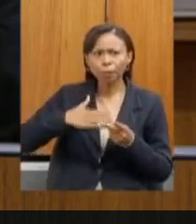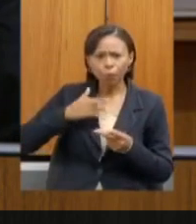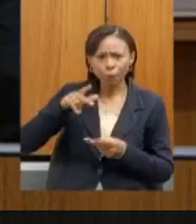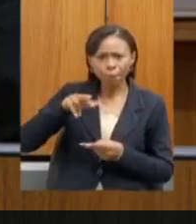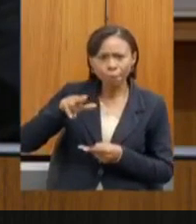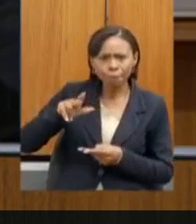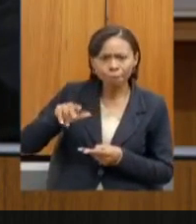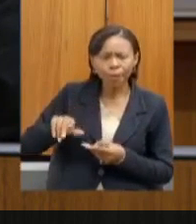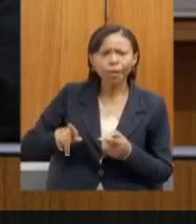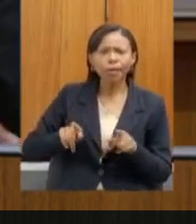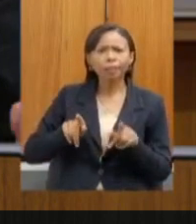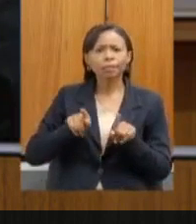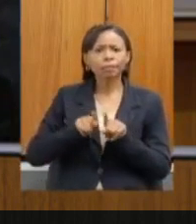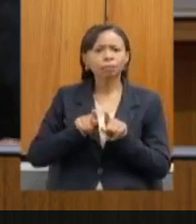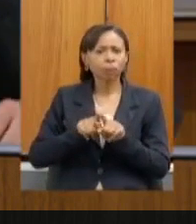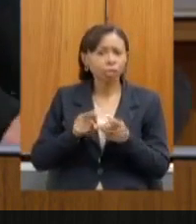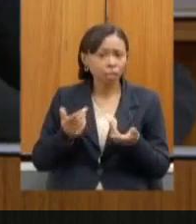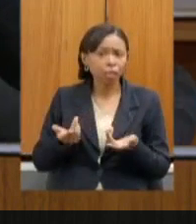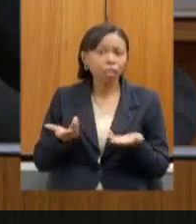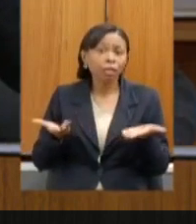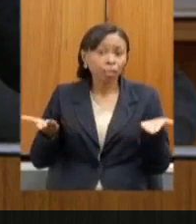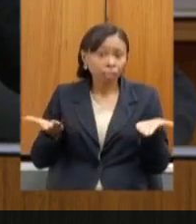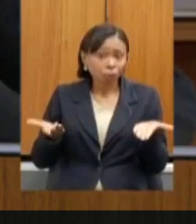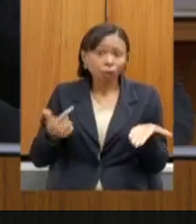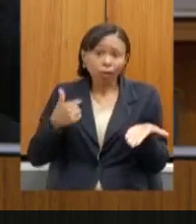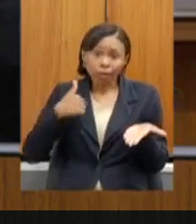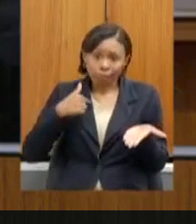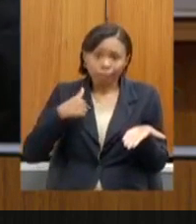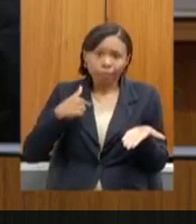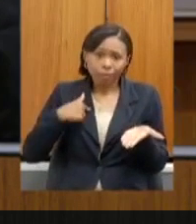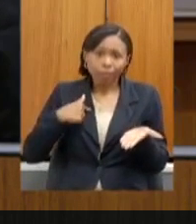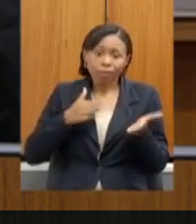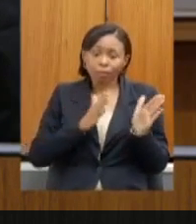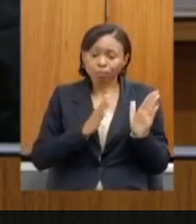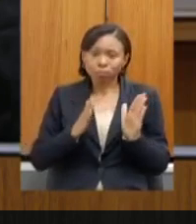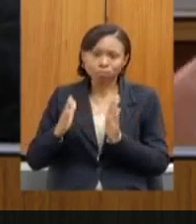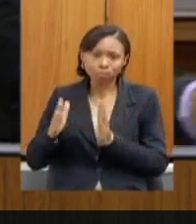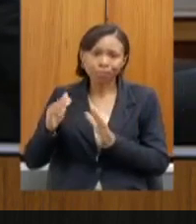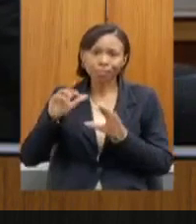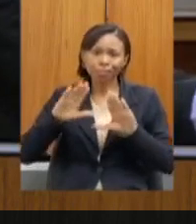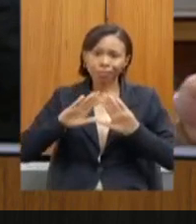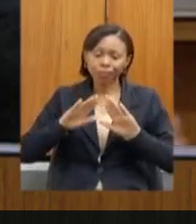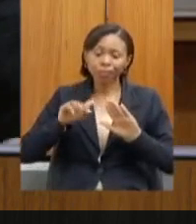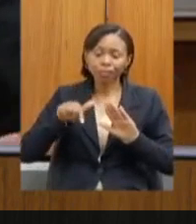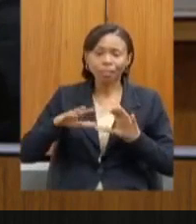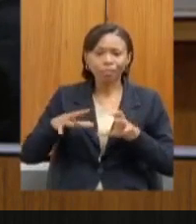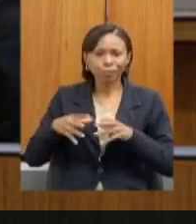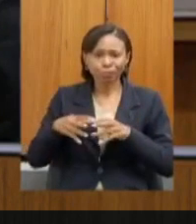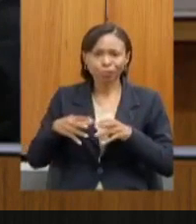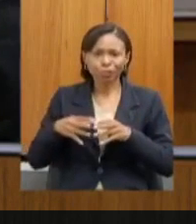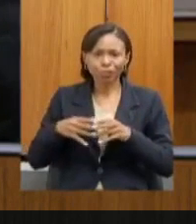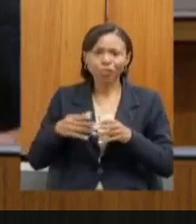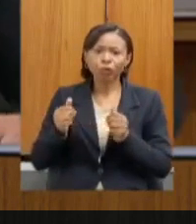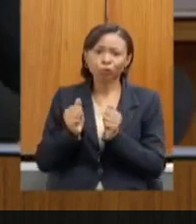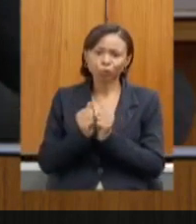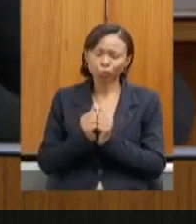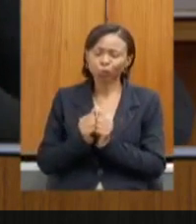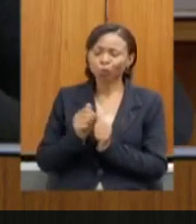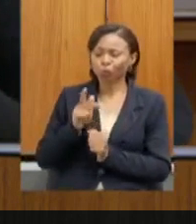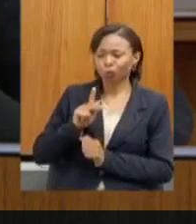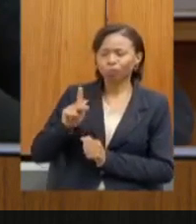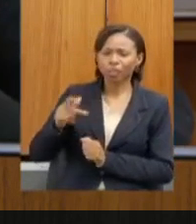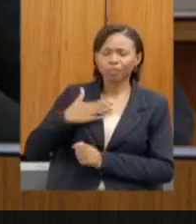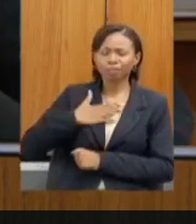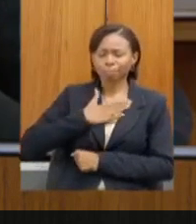Bernardo Santana, e eu faço parte agora aqui dessa comissão com muito orgulho com o nosso presidente aqui, Noraldino, e tenho